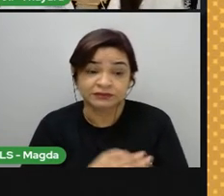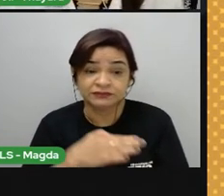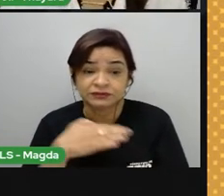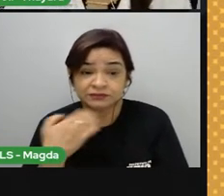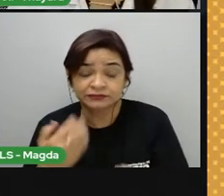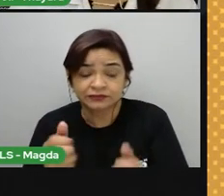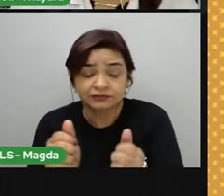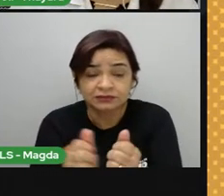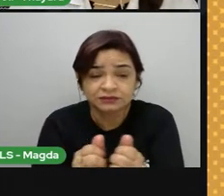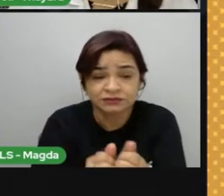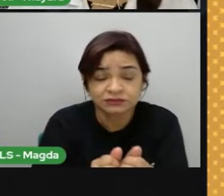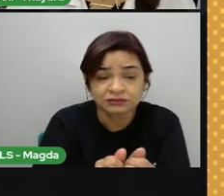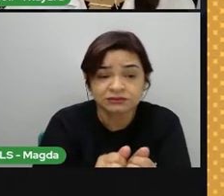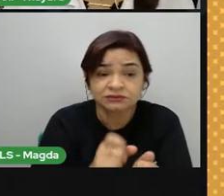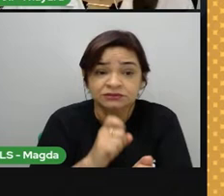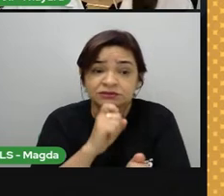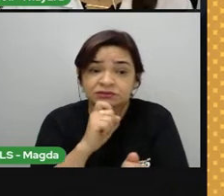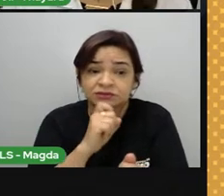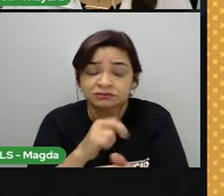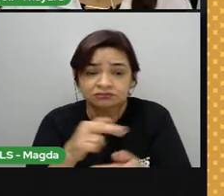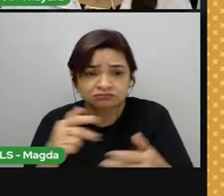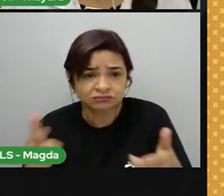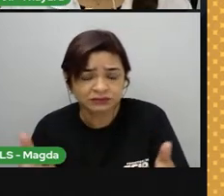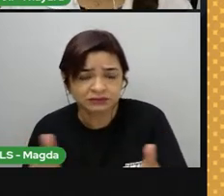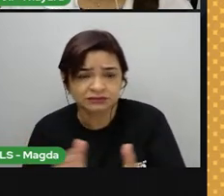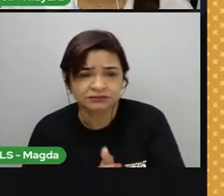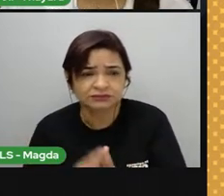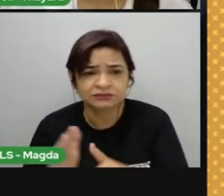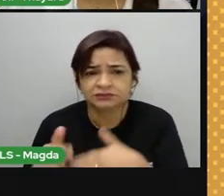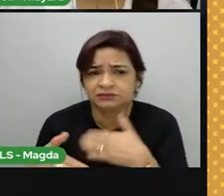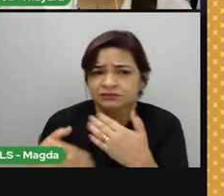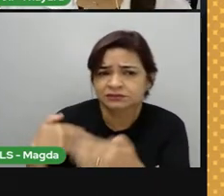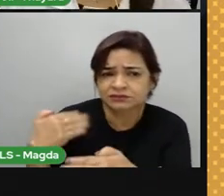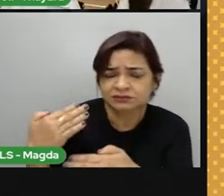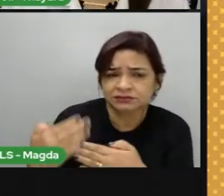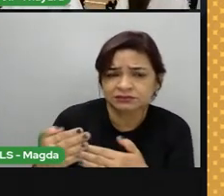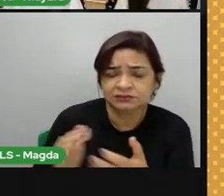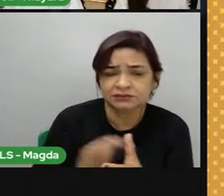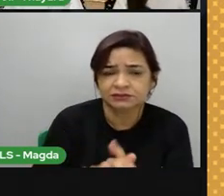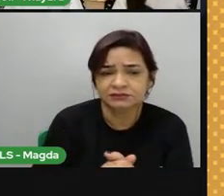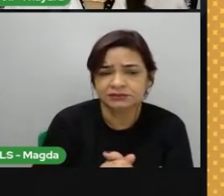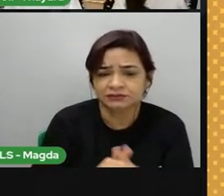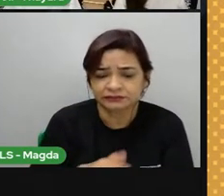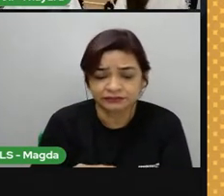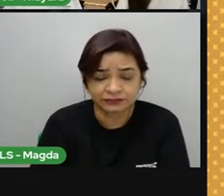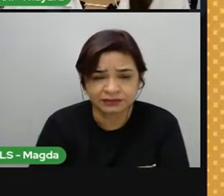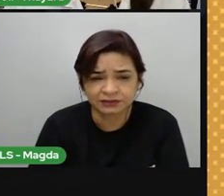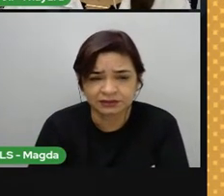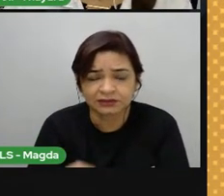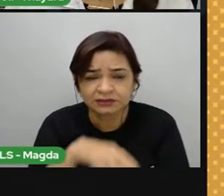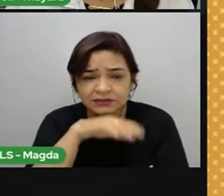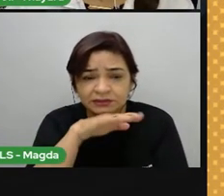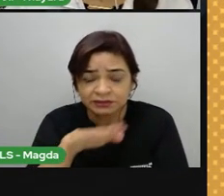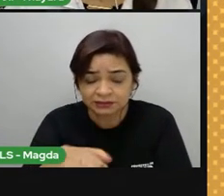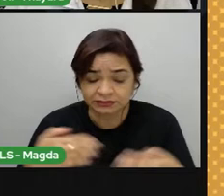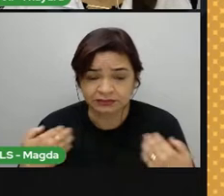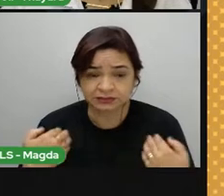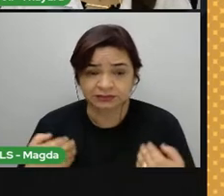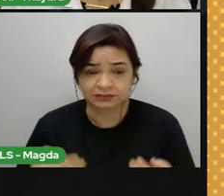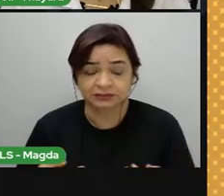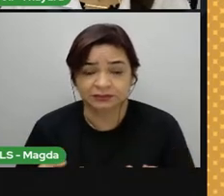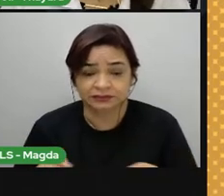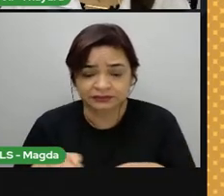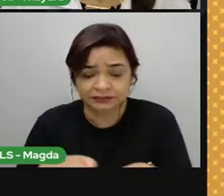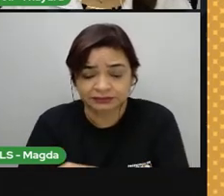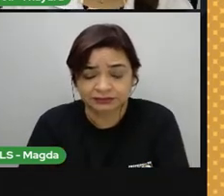gelo ou em outros materiais. Geralmente, esses restos ou vestígios são os moldes do corpo, como a pegada,